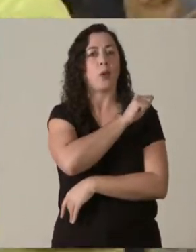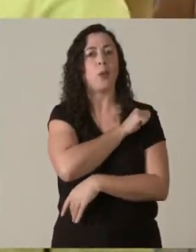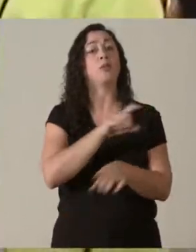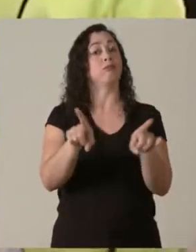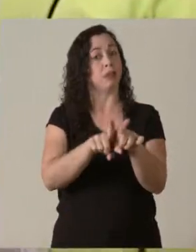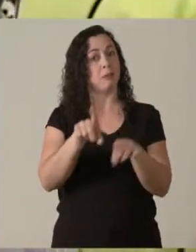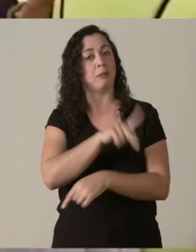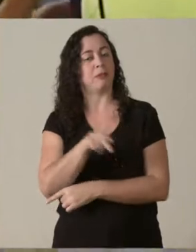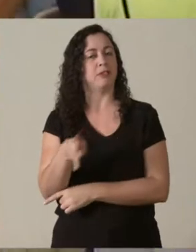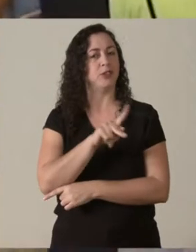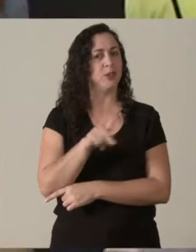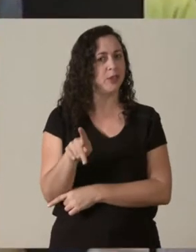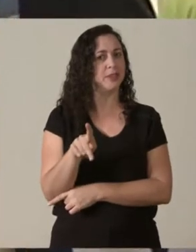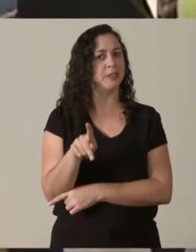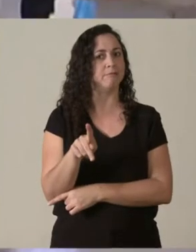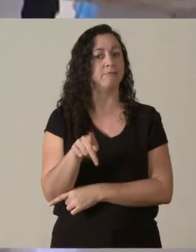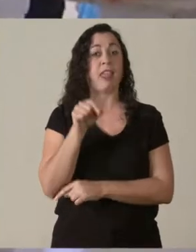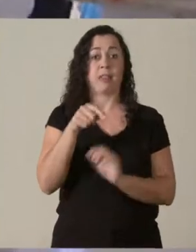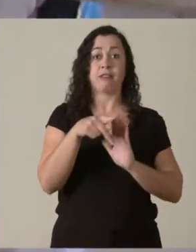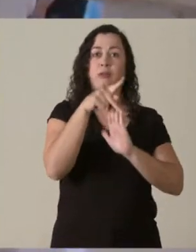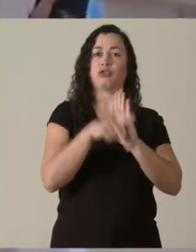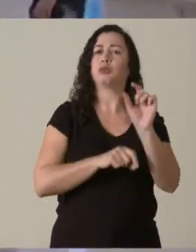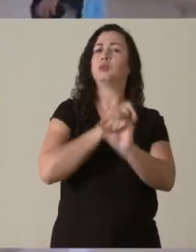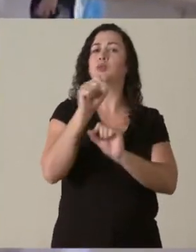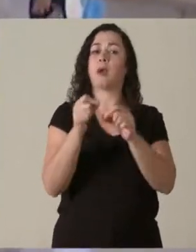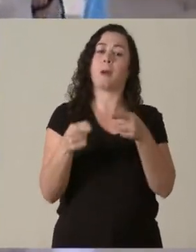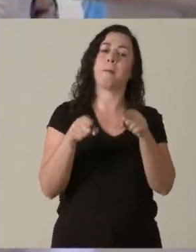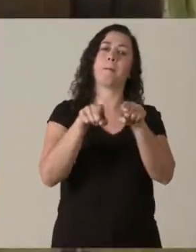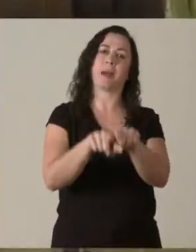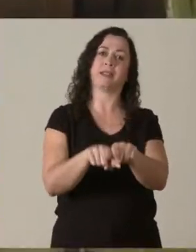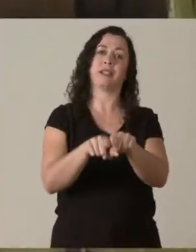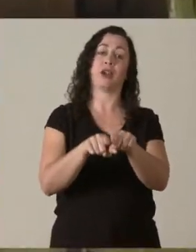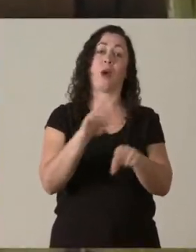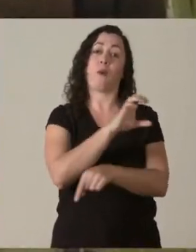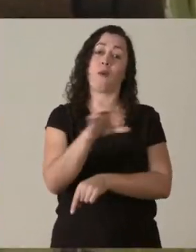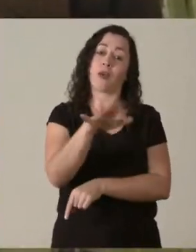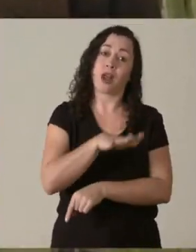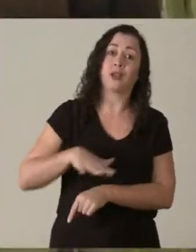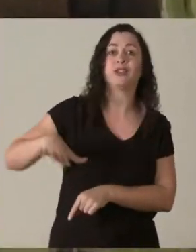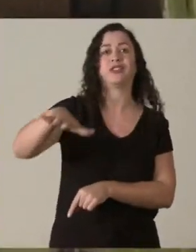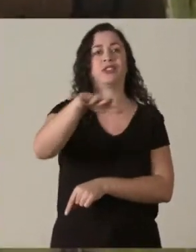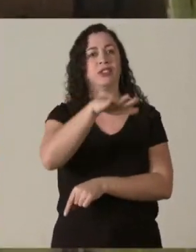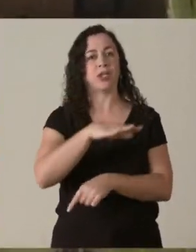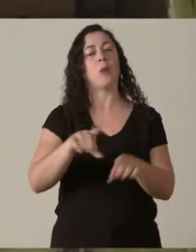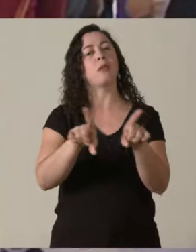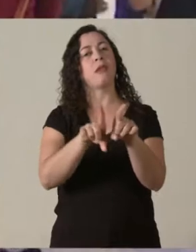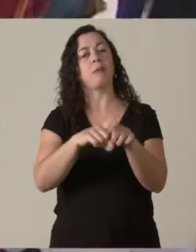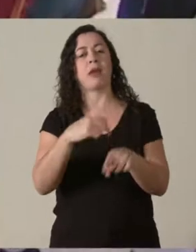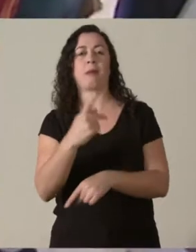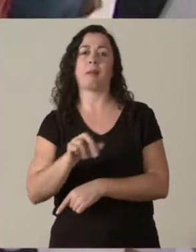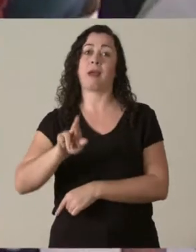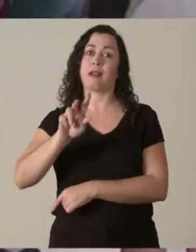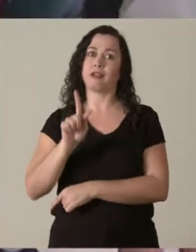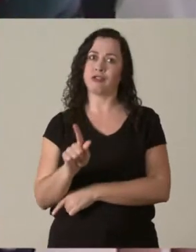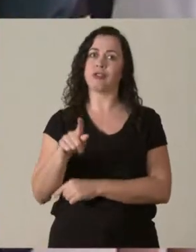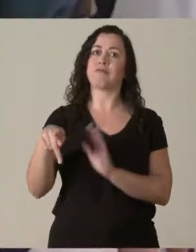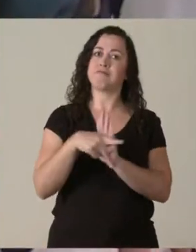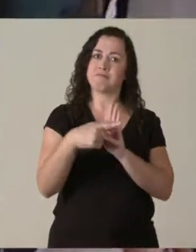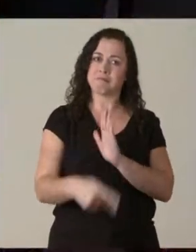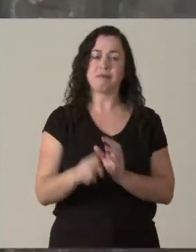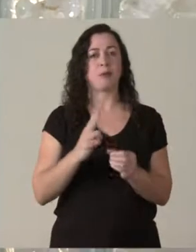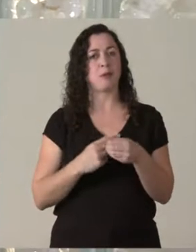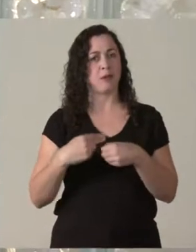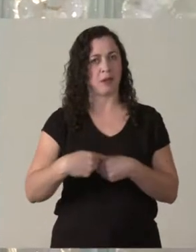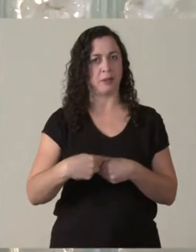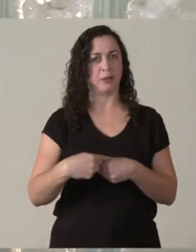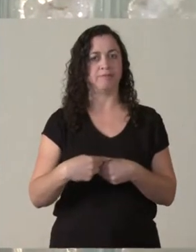alunos e professores. O projeto é uma parceria entre a Coordenadoria Geral e a Pró-Reitoria de Graduação da Unicamp.